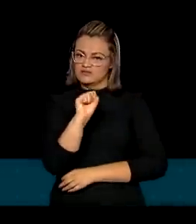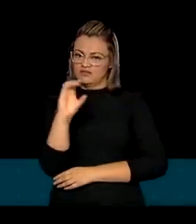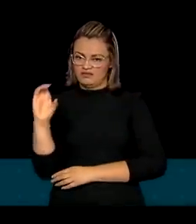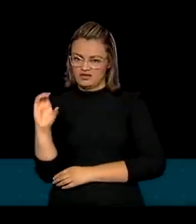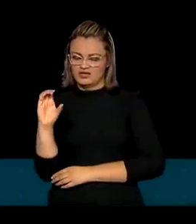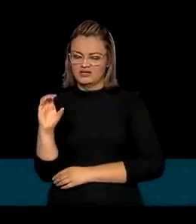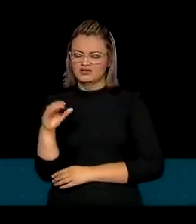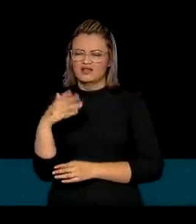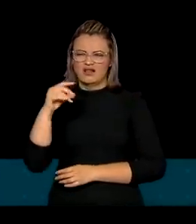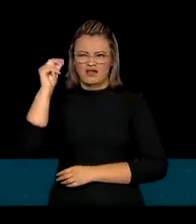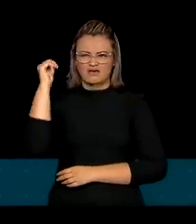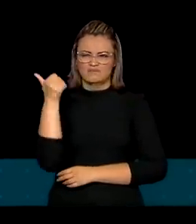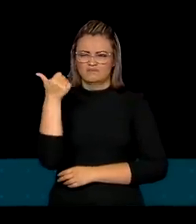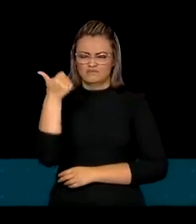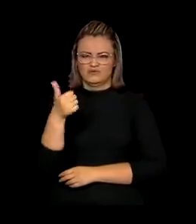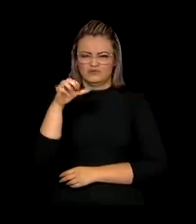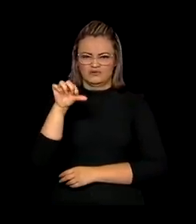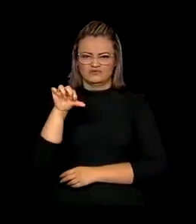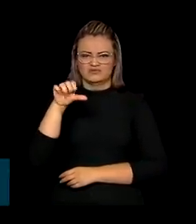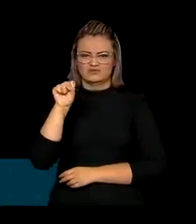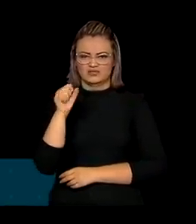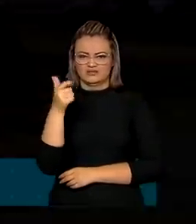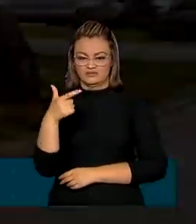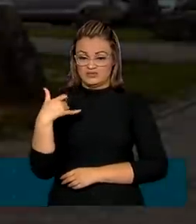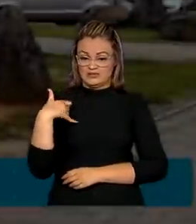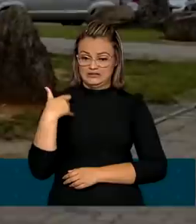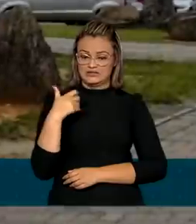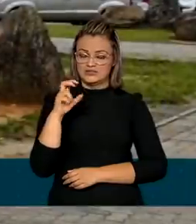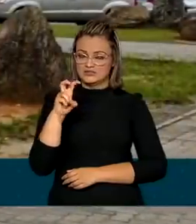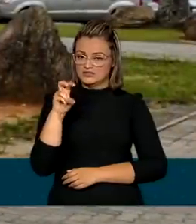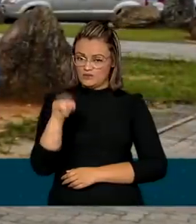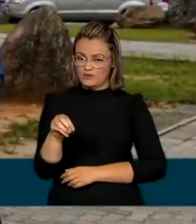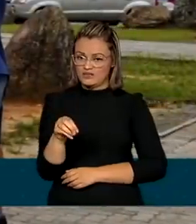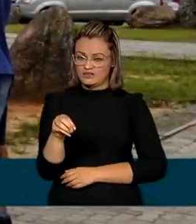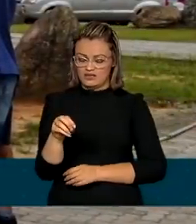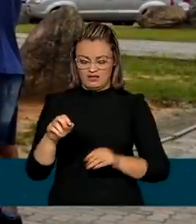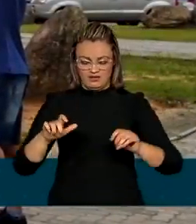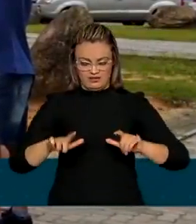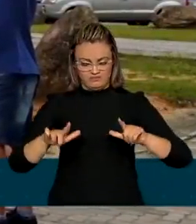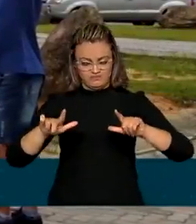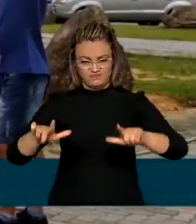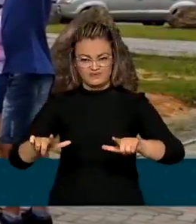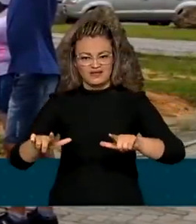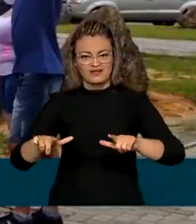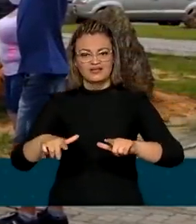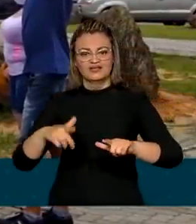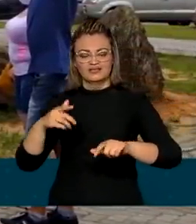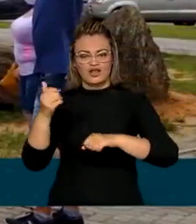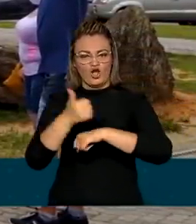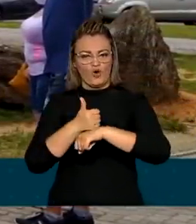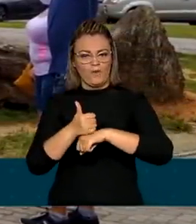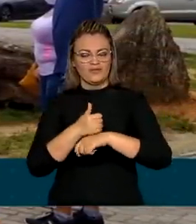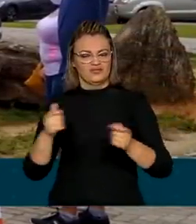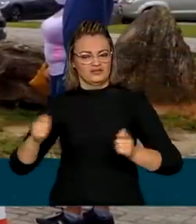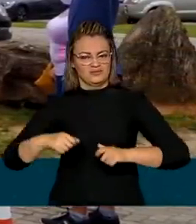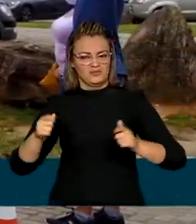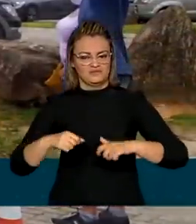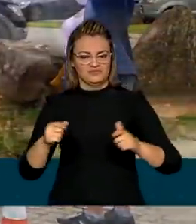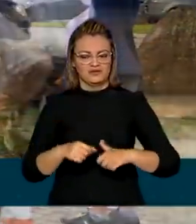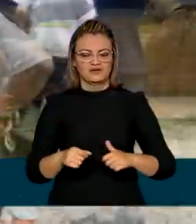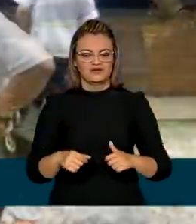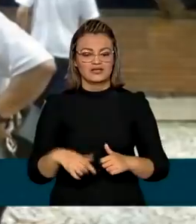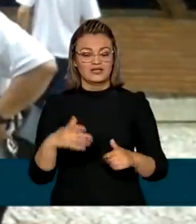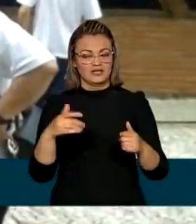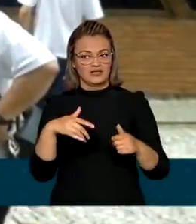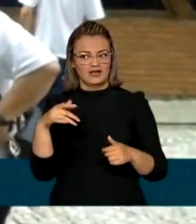desde 1982 e aos 50 anos recebeu o certificado de competência profissional, o